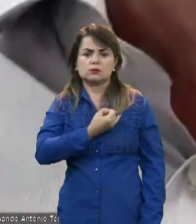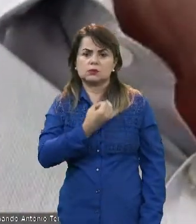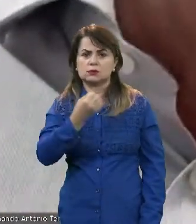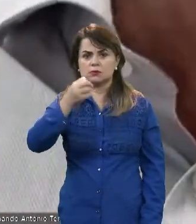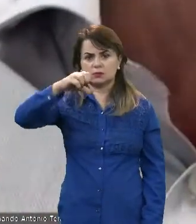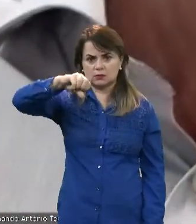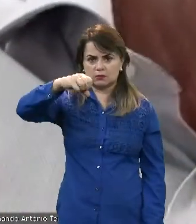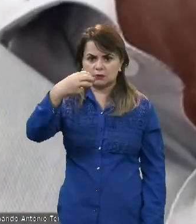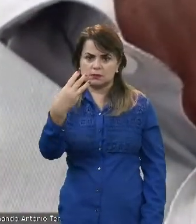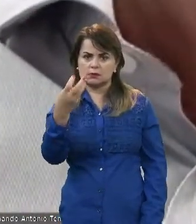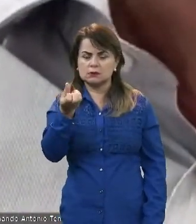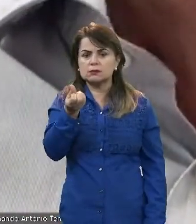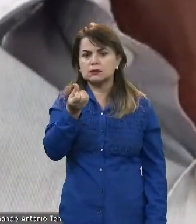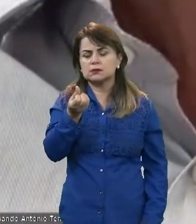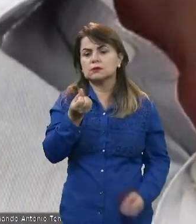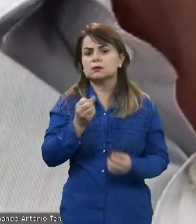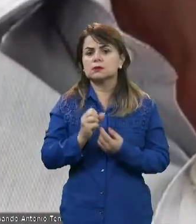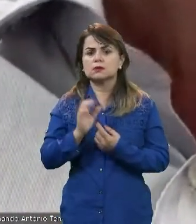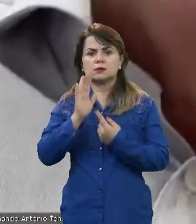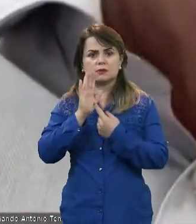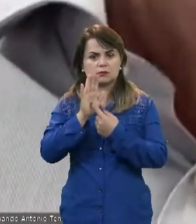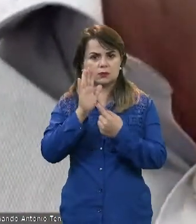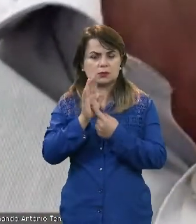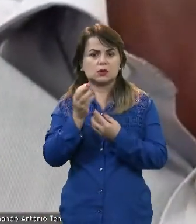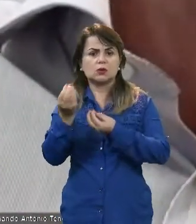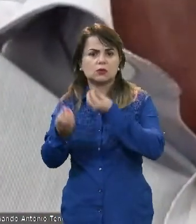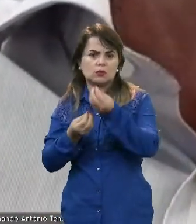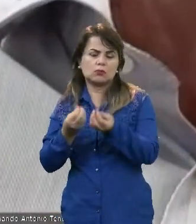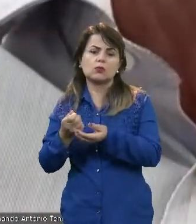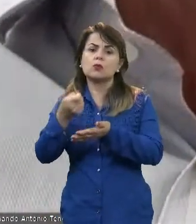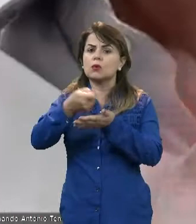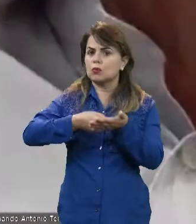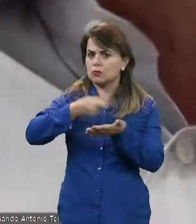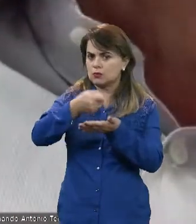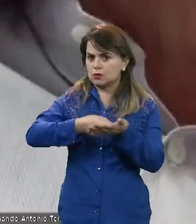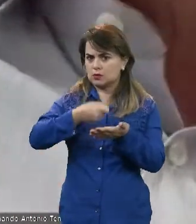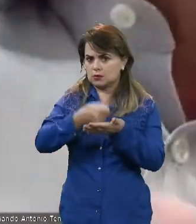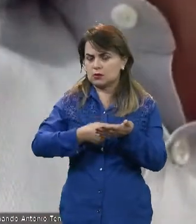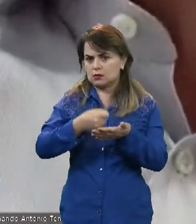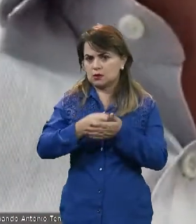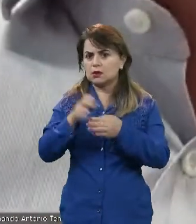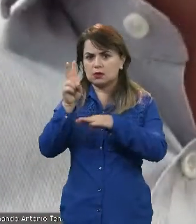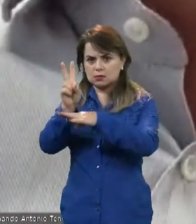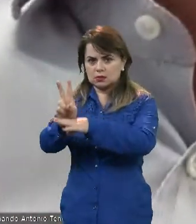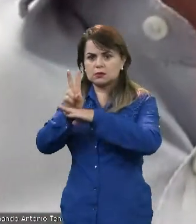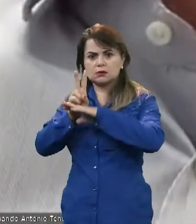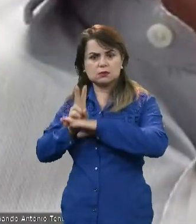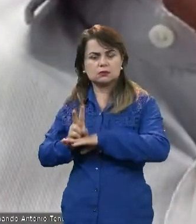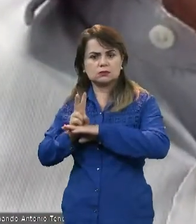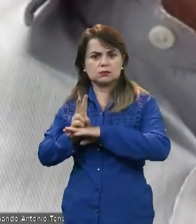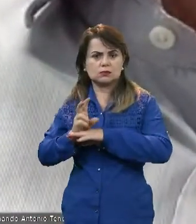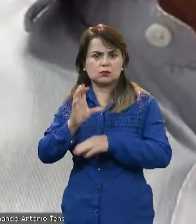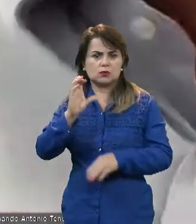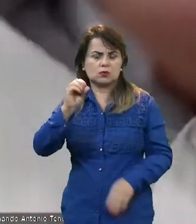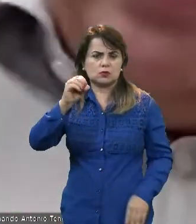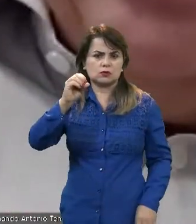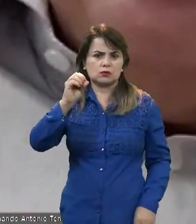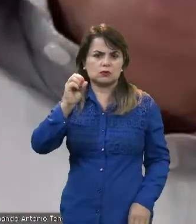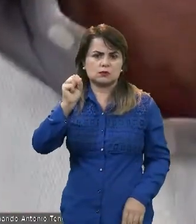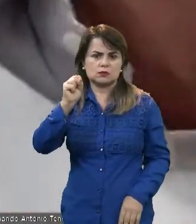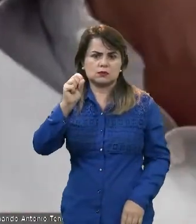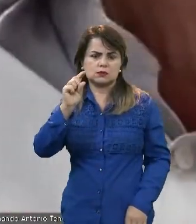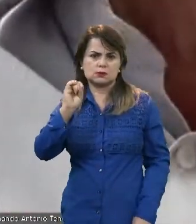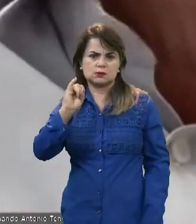critério de cobrança do crédito consignado. Ele dá uma carência de 90 dias até